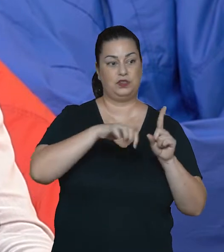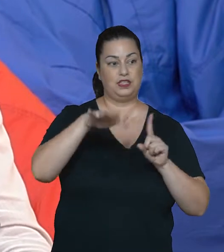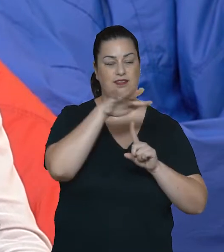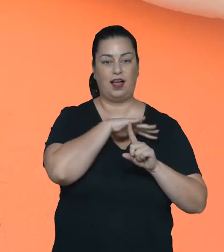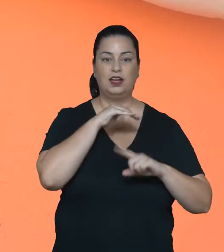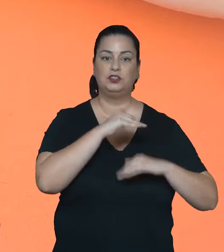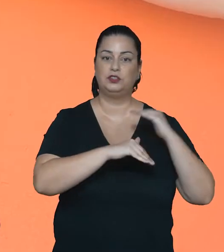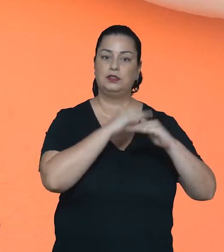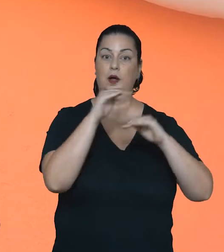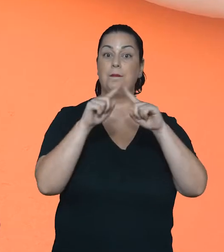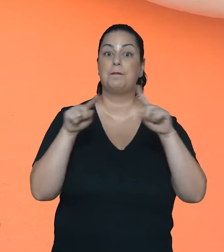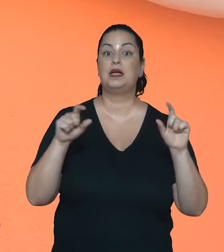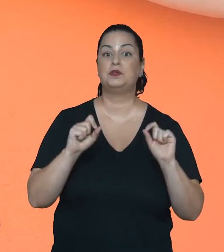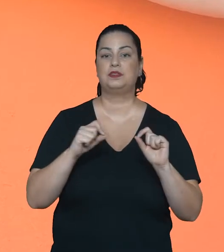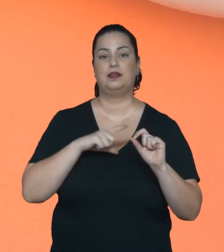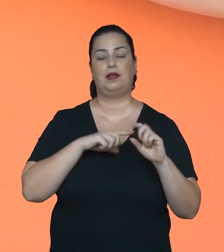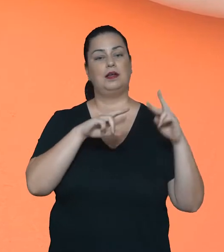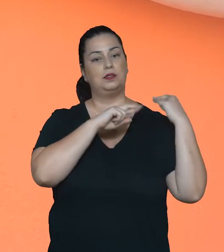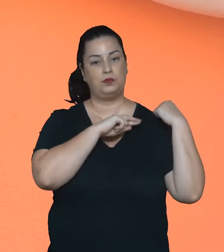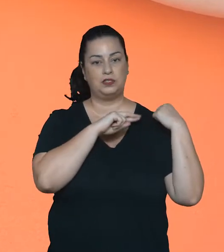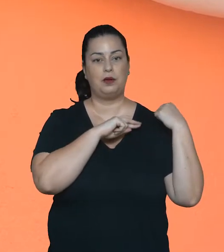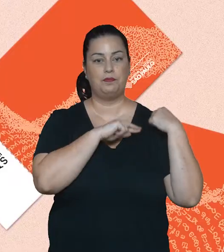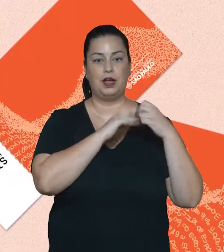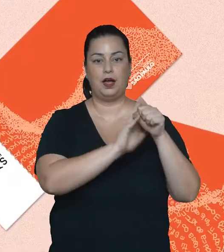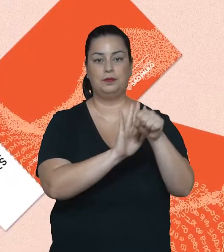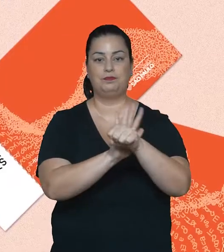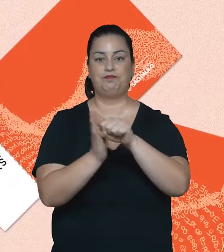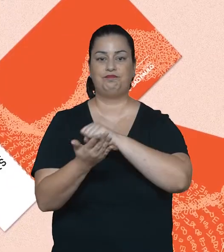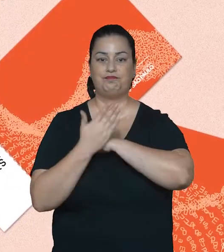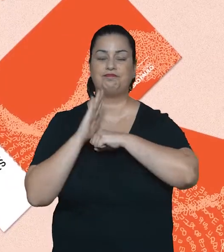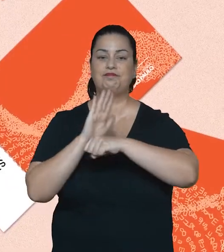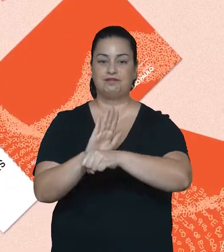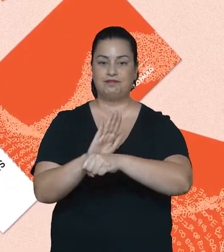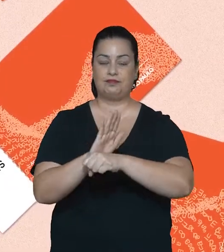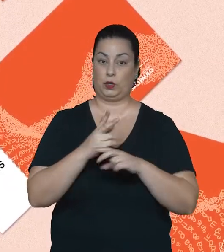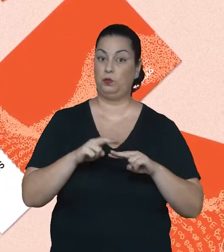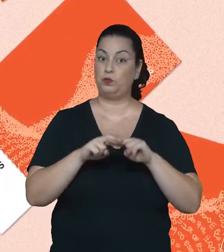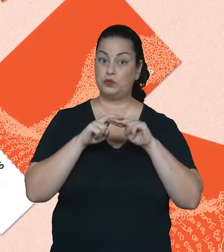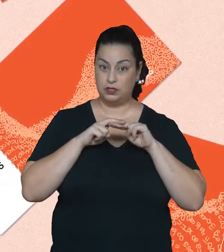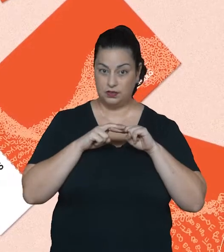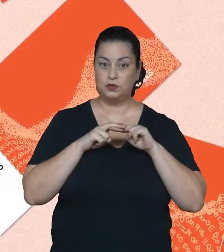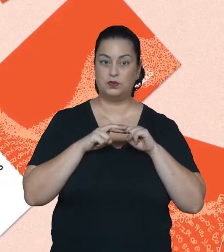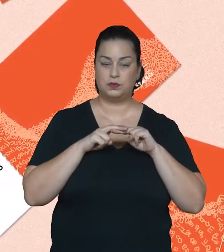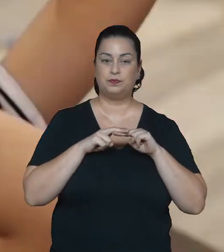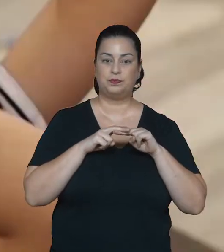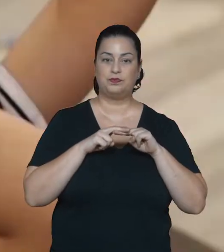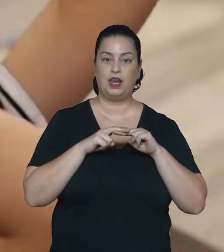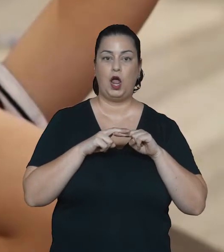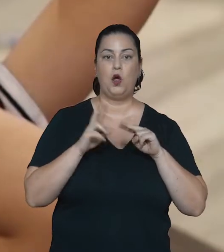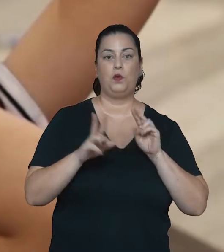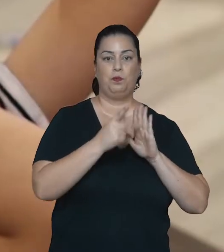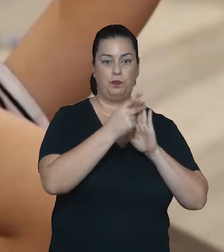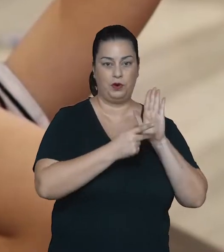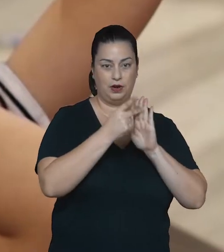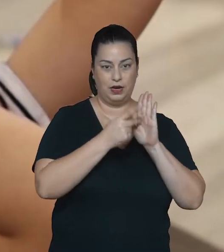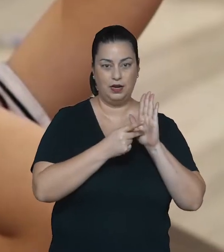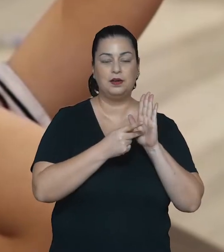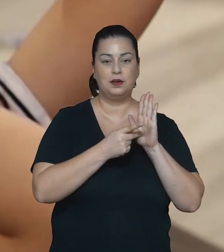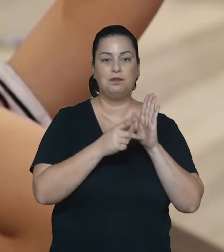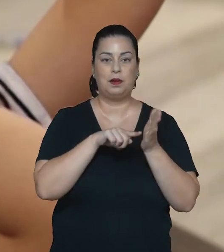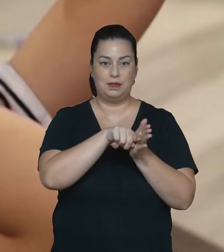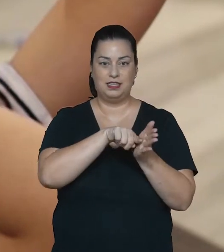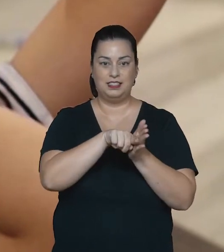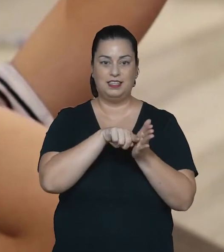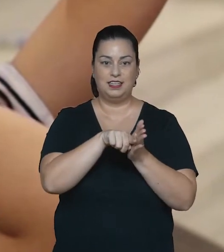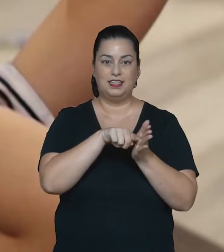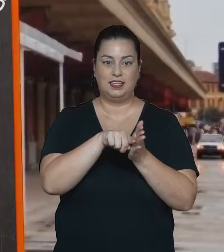social mais articulada e com um compromisso mais solidário. Nesta perspectiva, o PPG